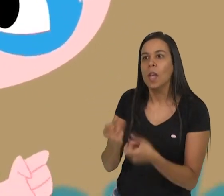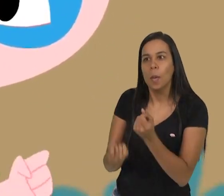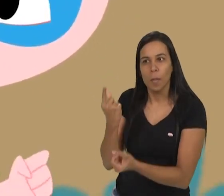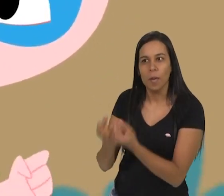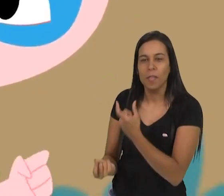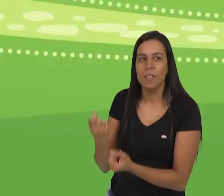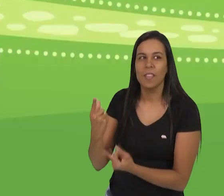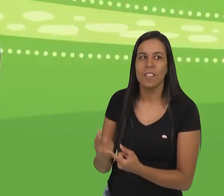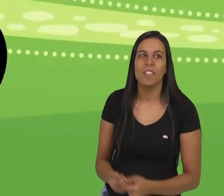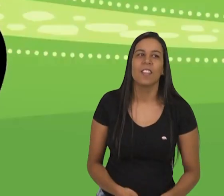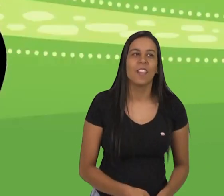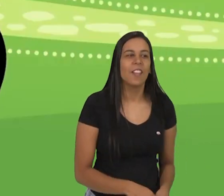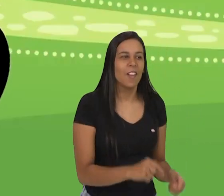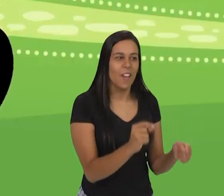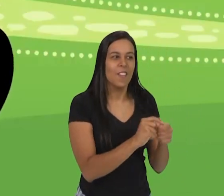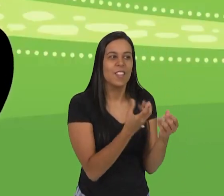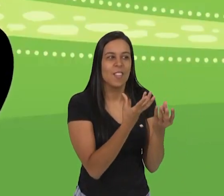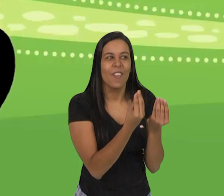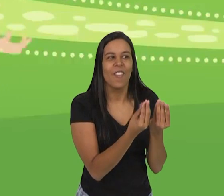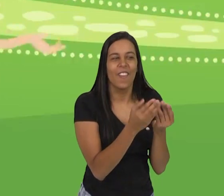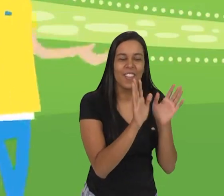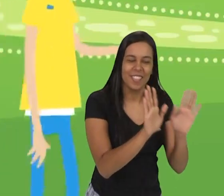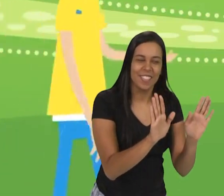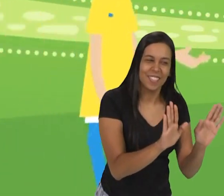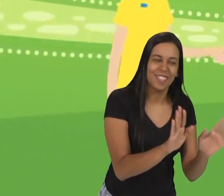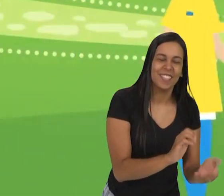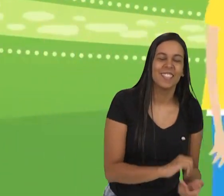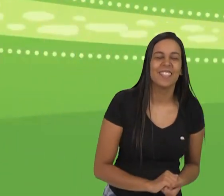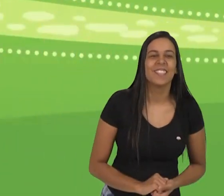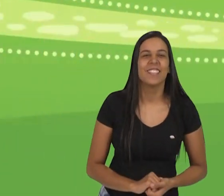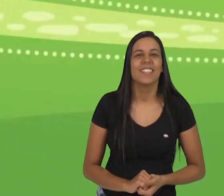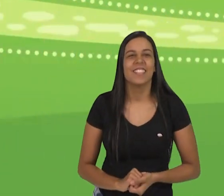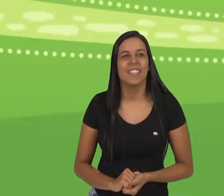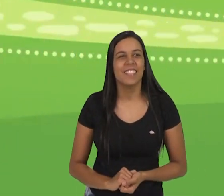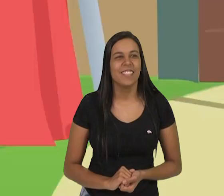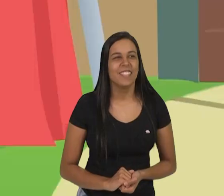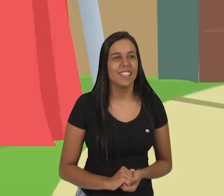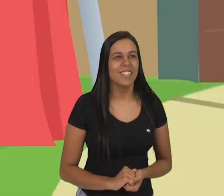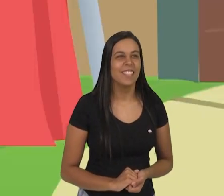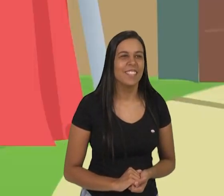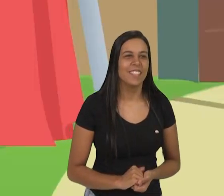pipoca. Ah, vou fazer bastante, Júpiter. Pode deixar.